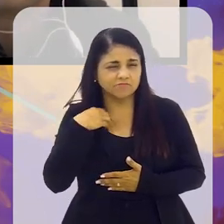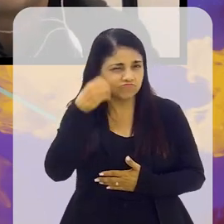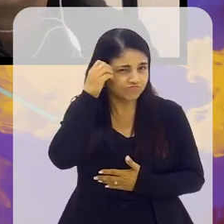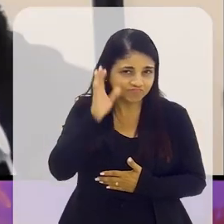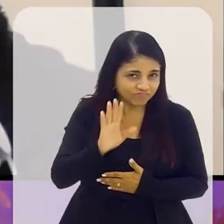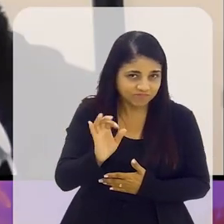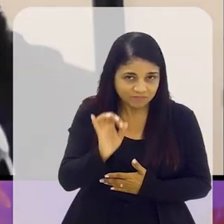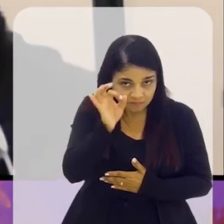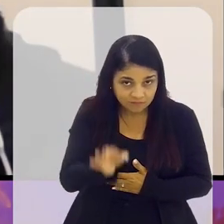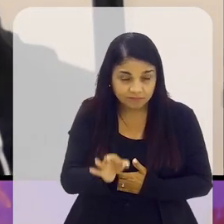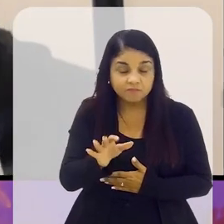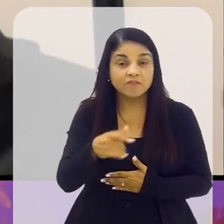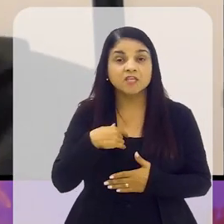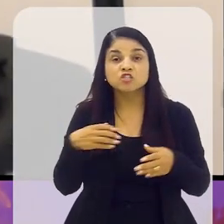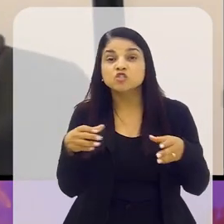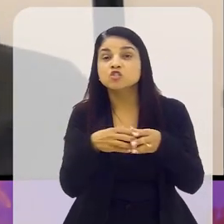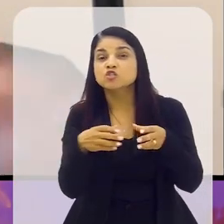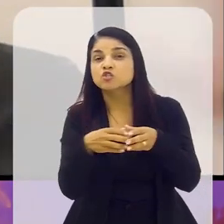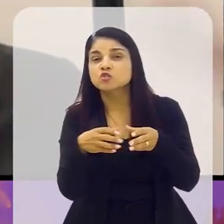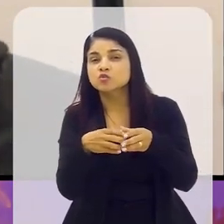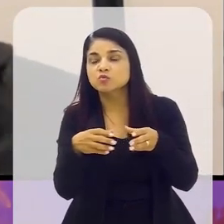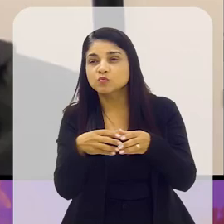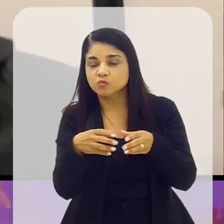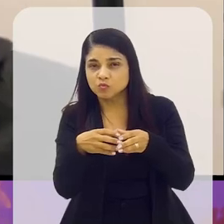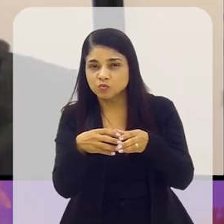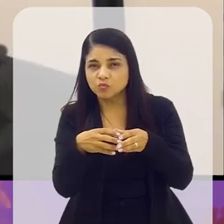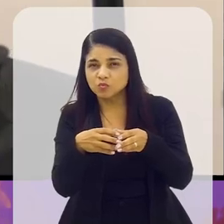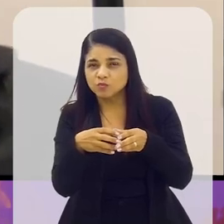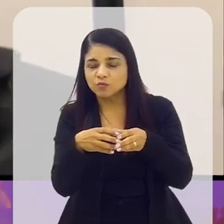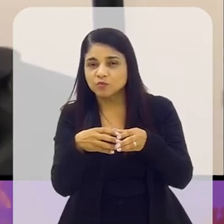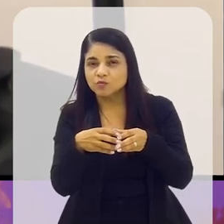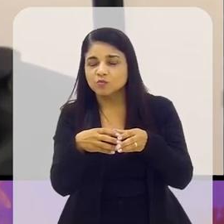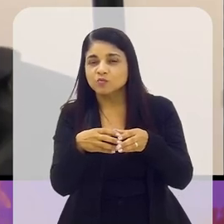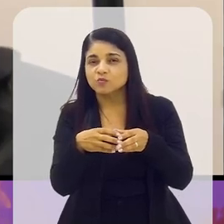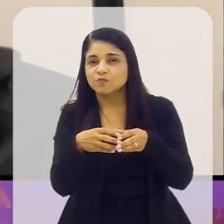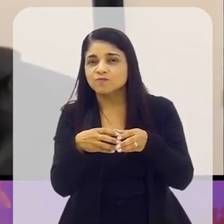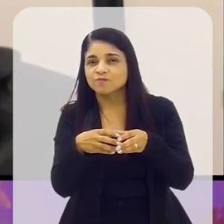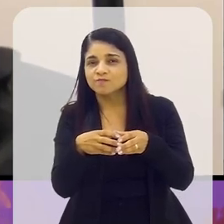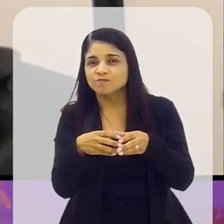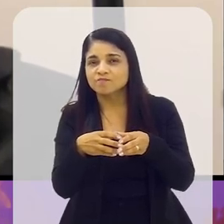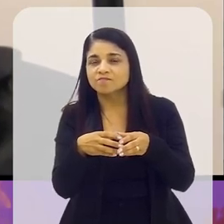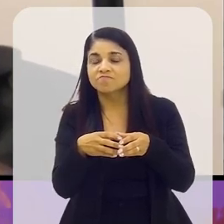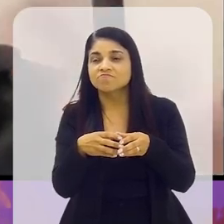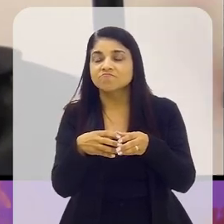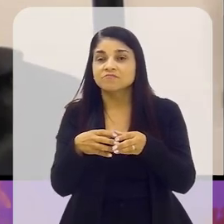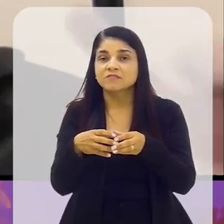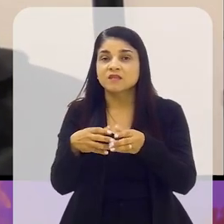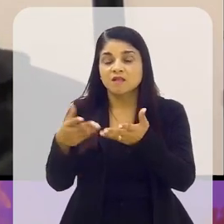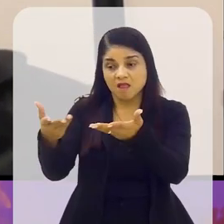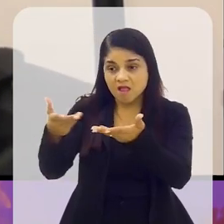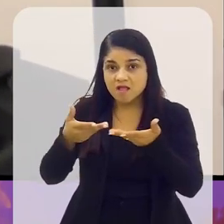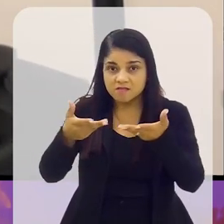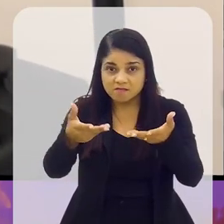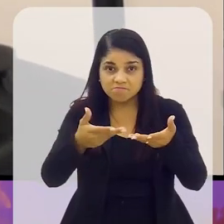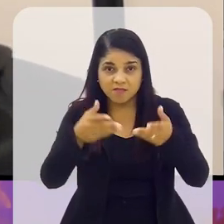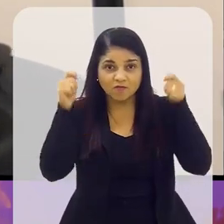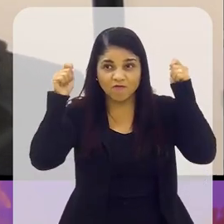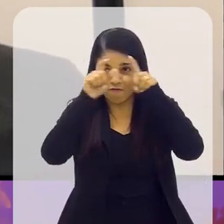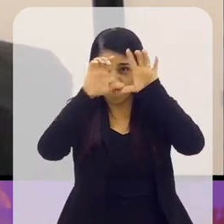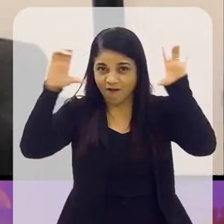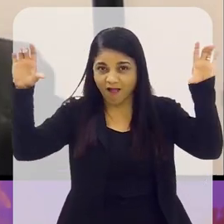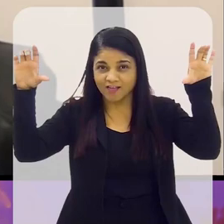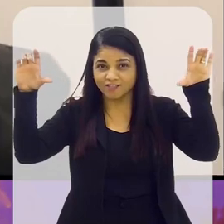a data exata, mas você tem aí os grupos ultras recebendo aí esses imigrantes com faixa Sejam Bem